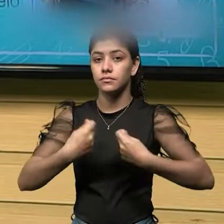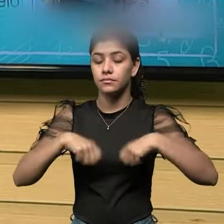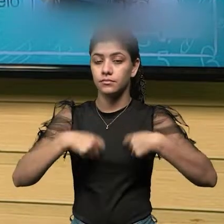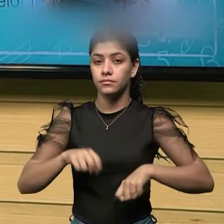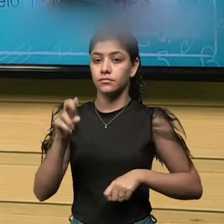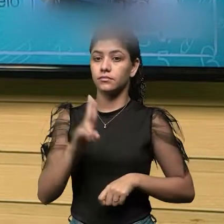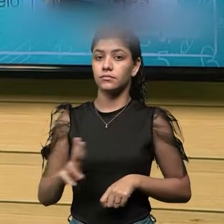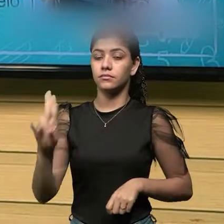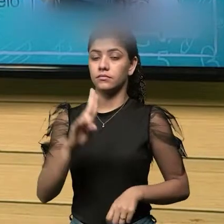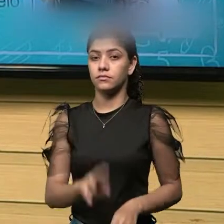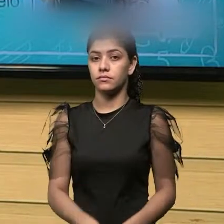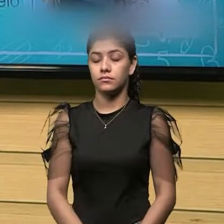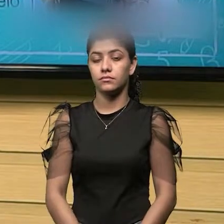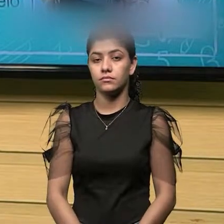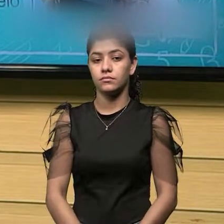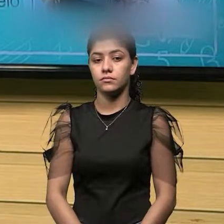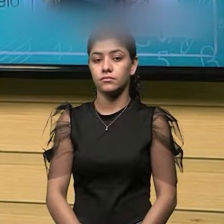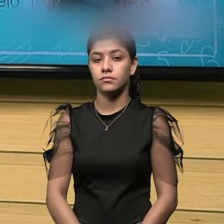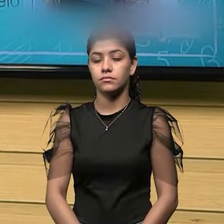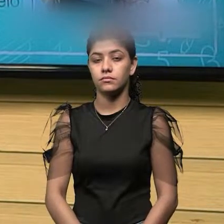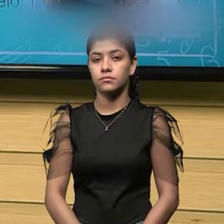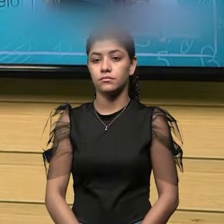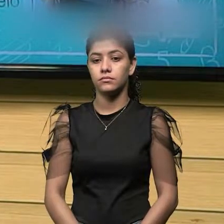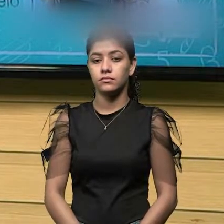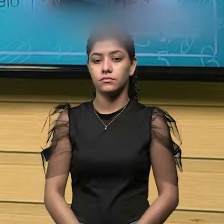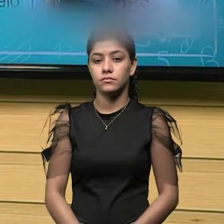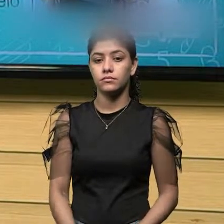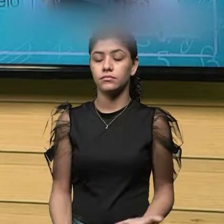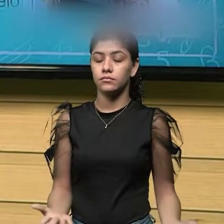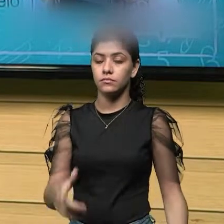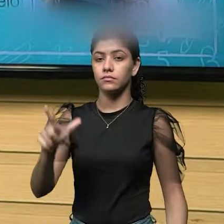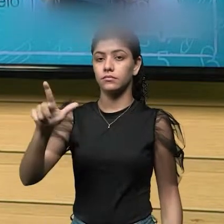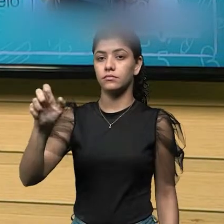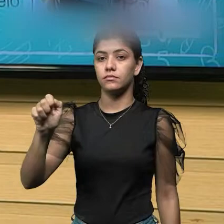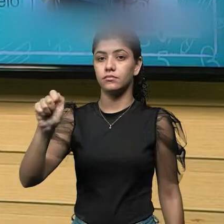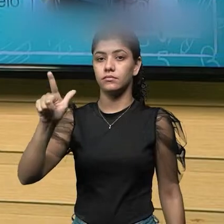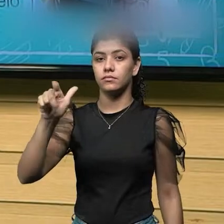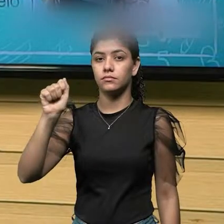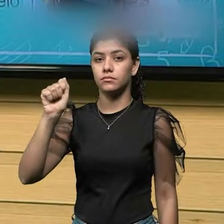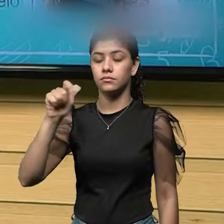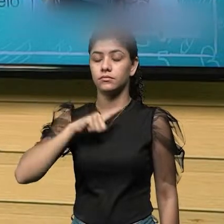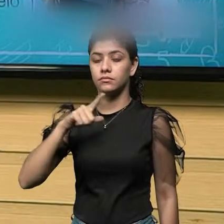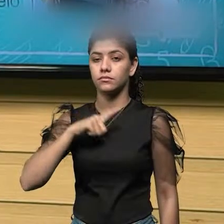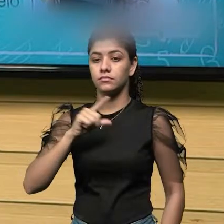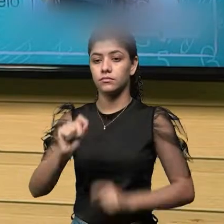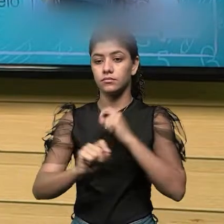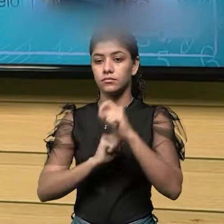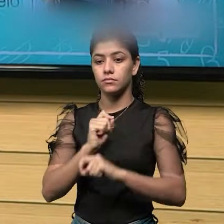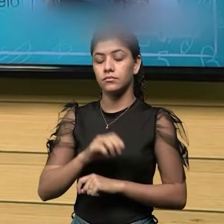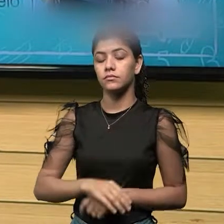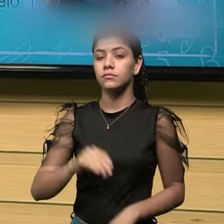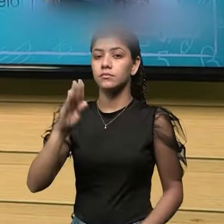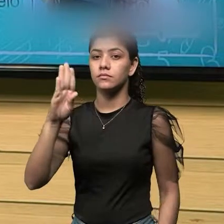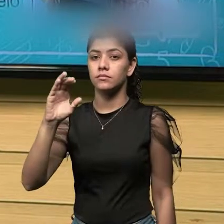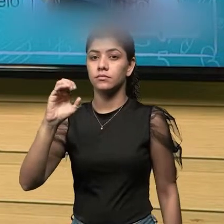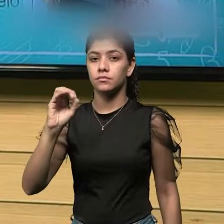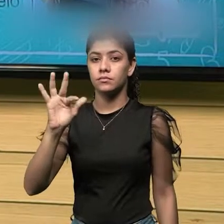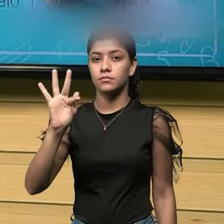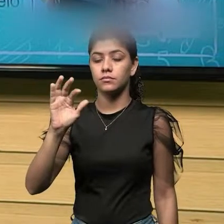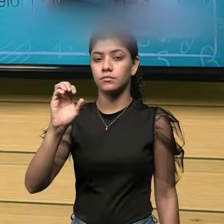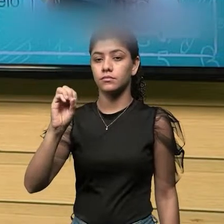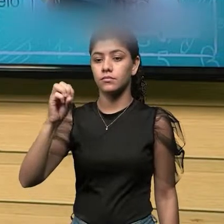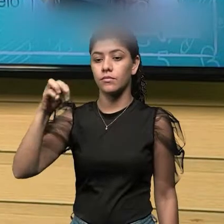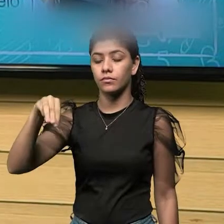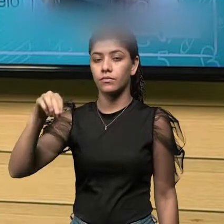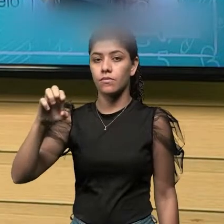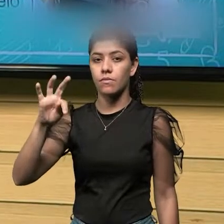utilizados. Na metrologia legal, nós temos aqui um exemplo do bafômetro, é um instrumento utilizado para